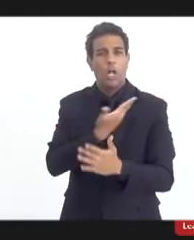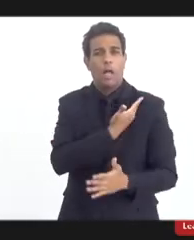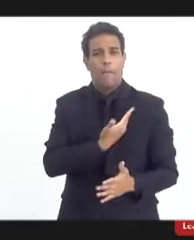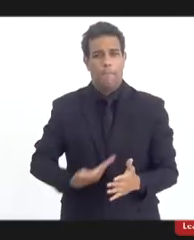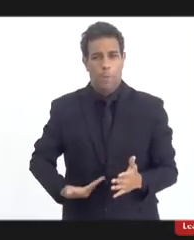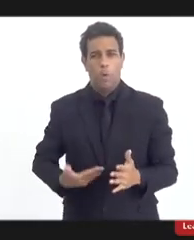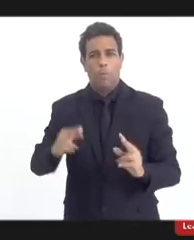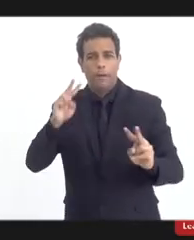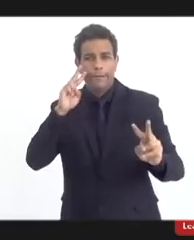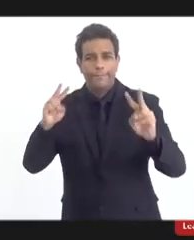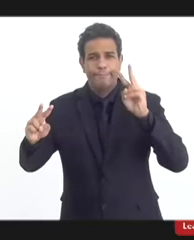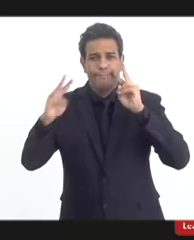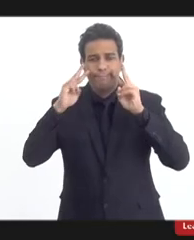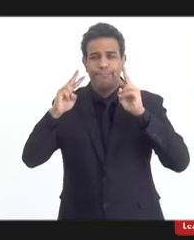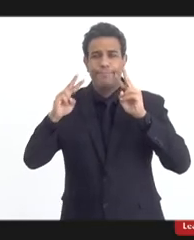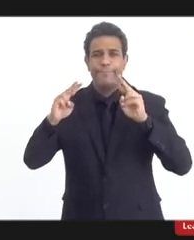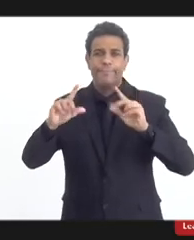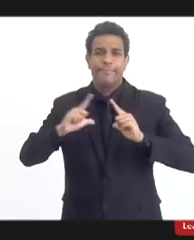também.